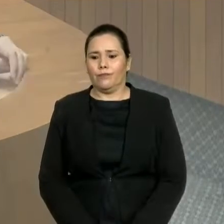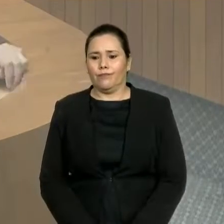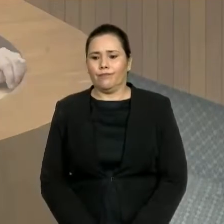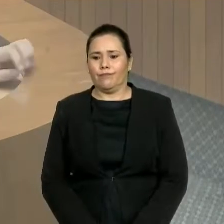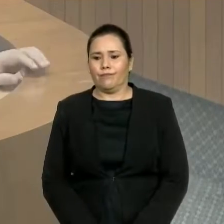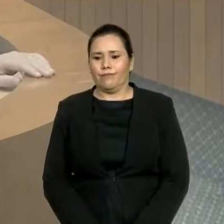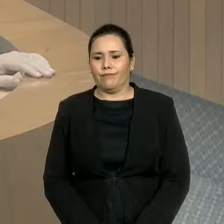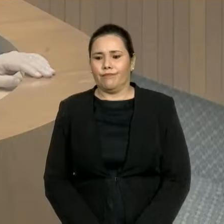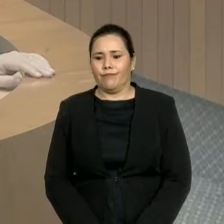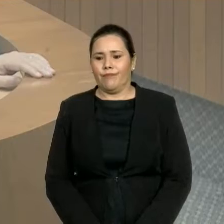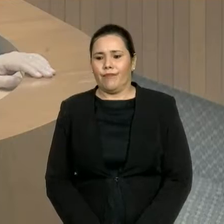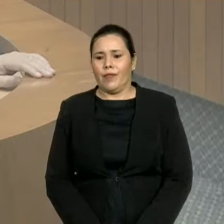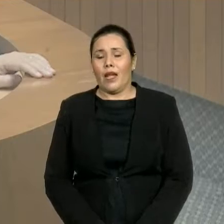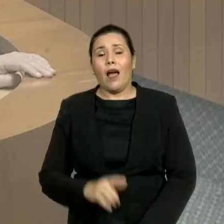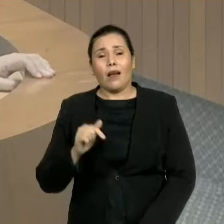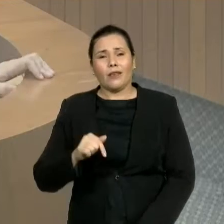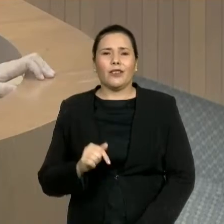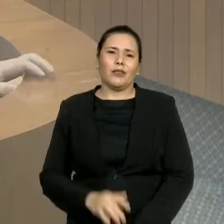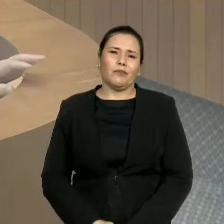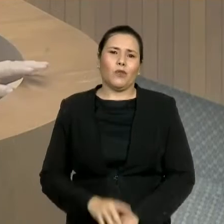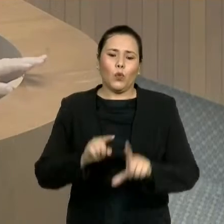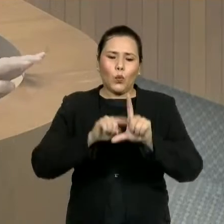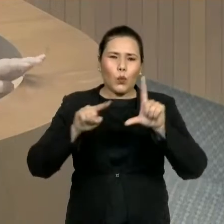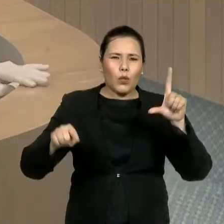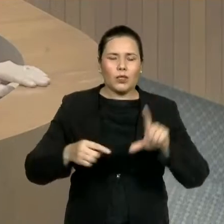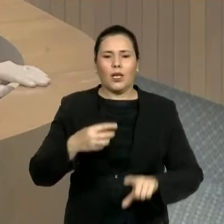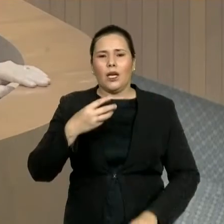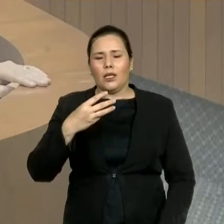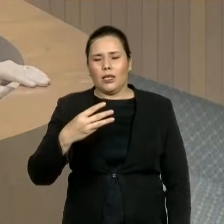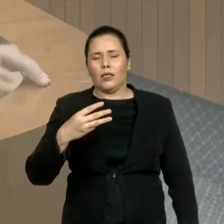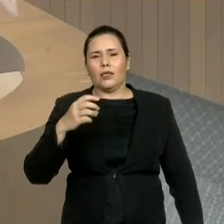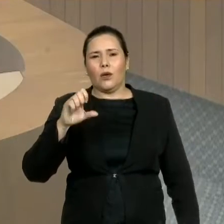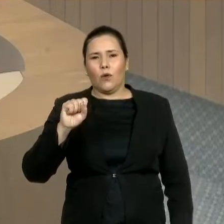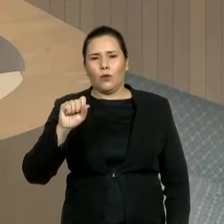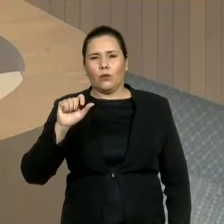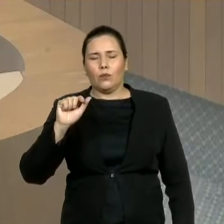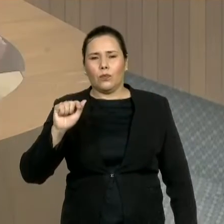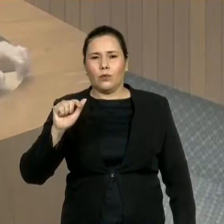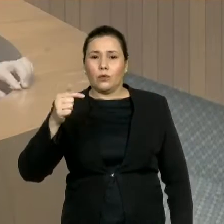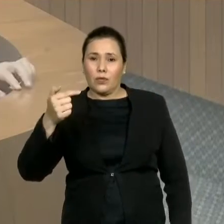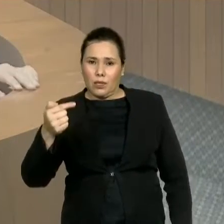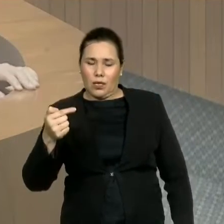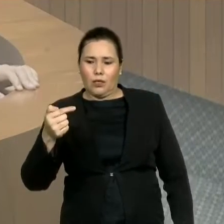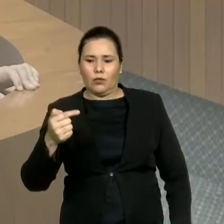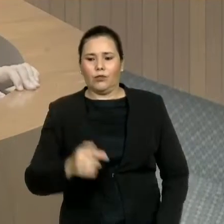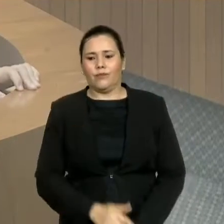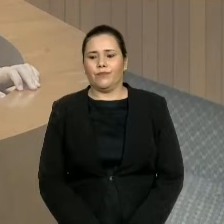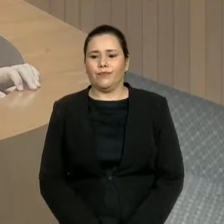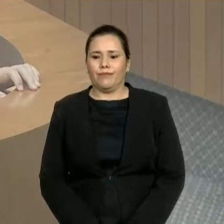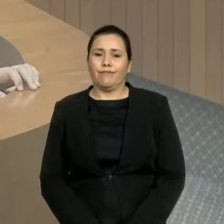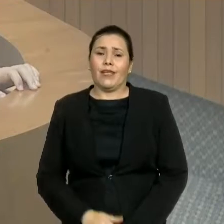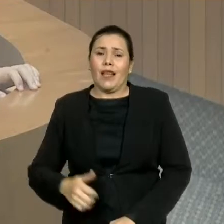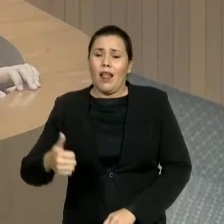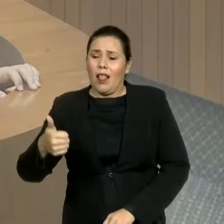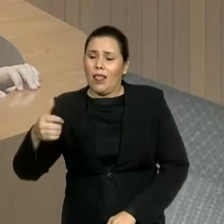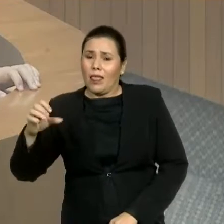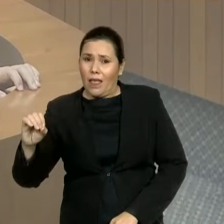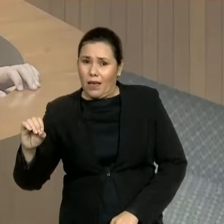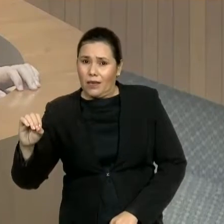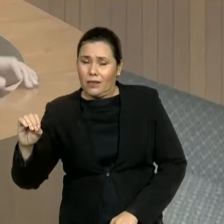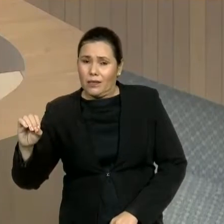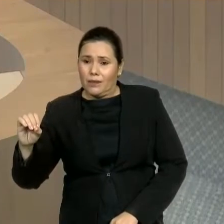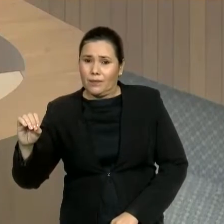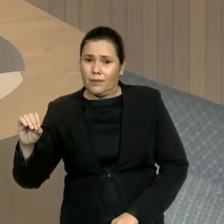,7%. Isso quer dizer que cada 10 crianças, 6 de 0 a 3 anos, estão fora